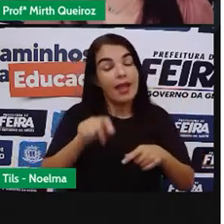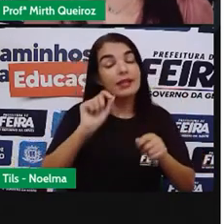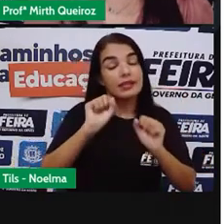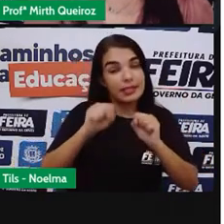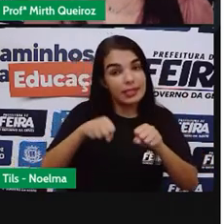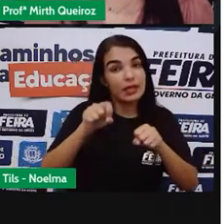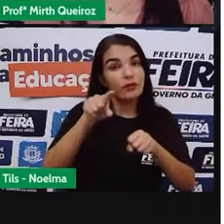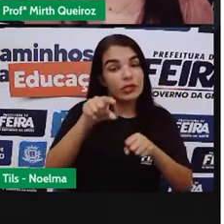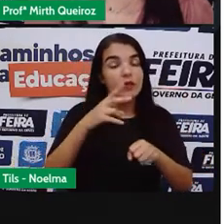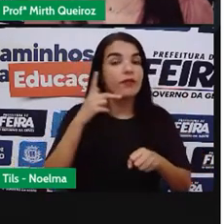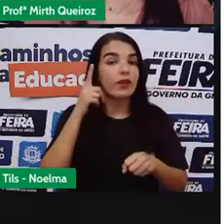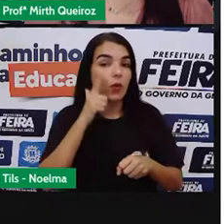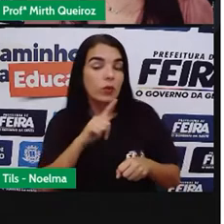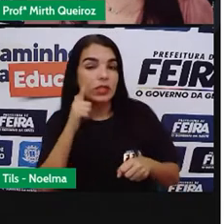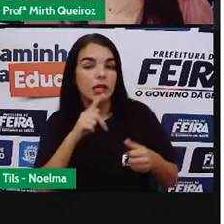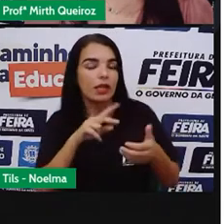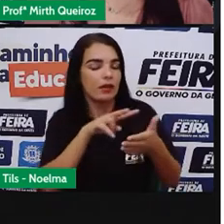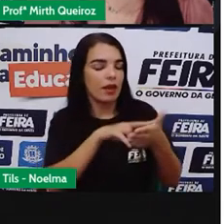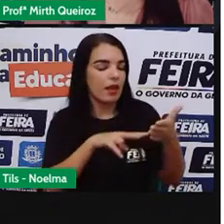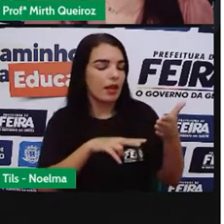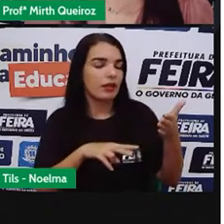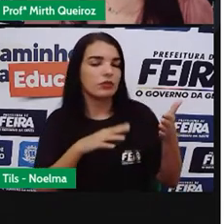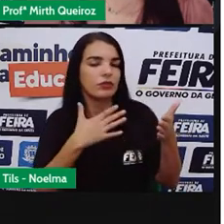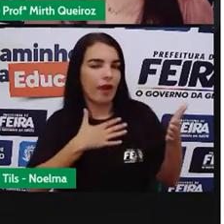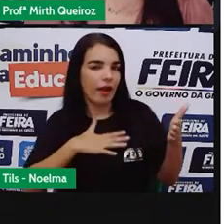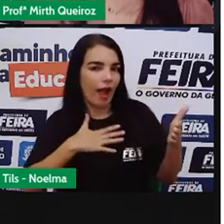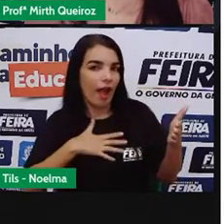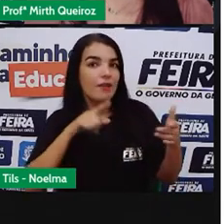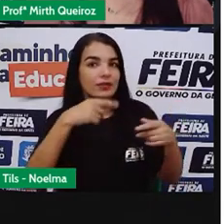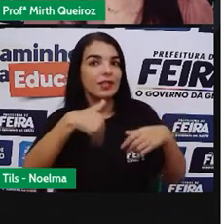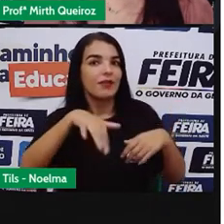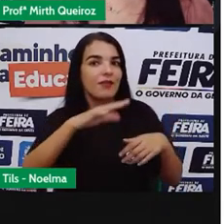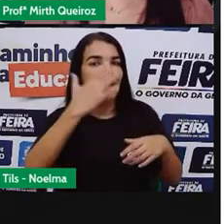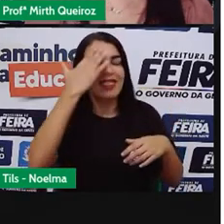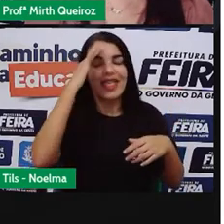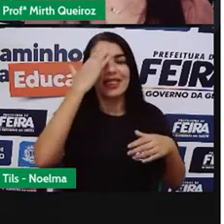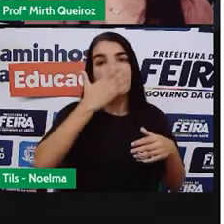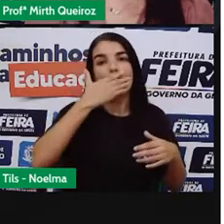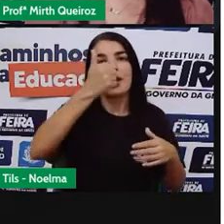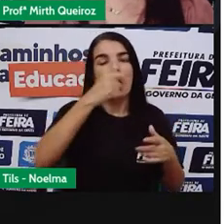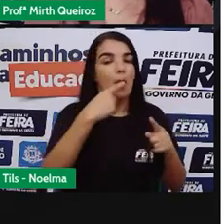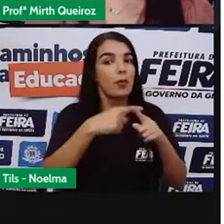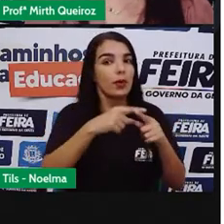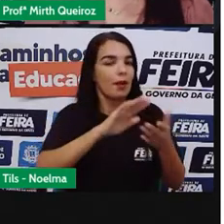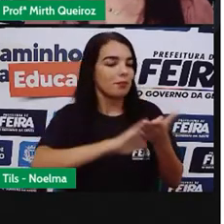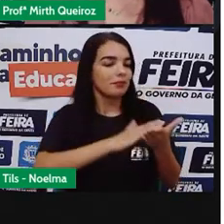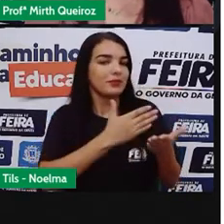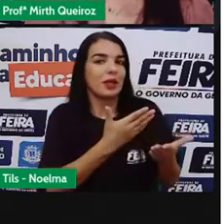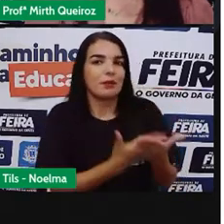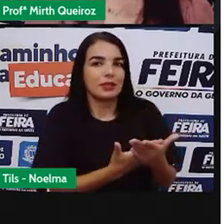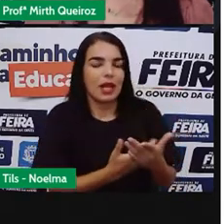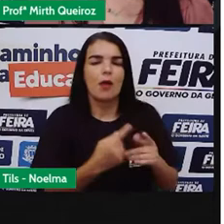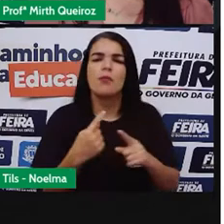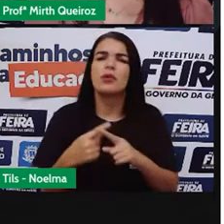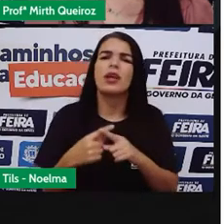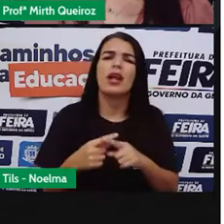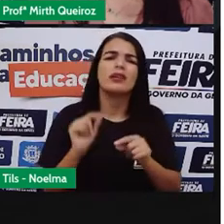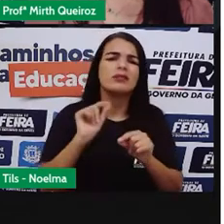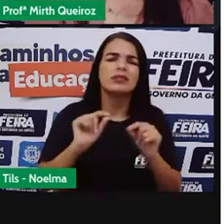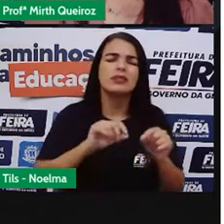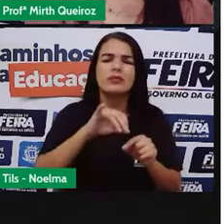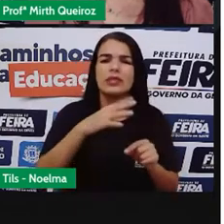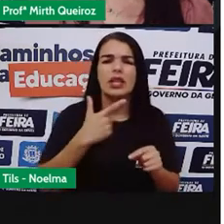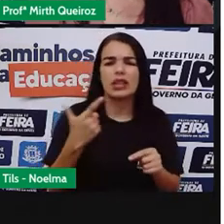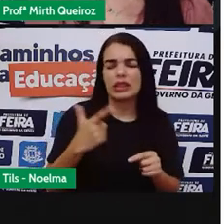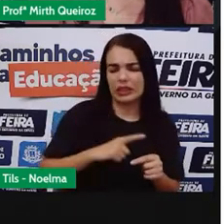A dificuldade de interpretação, ela é geral e com certeza ela é oriunda aí da falta de treinamento. Se você